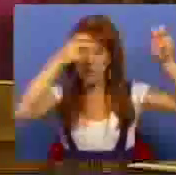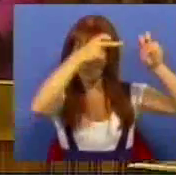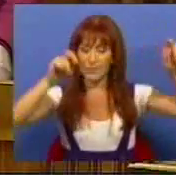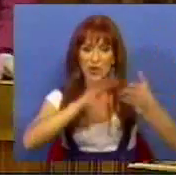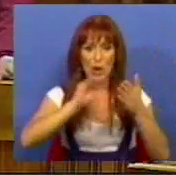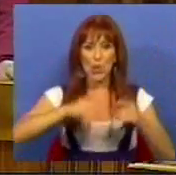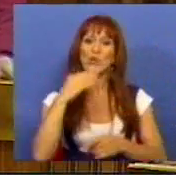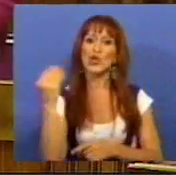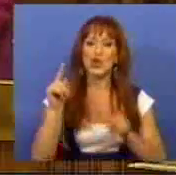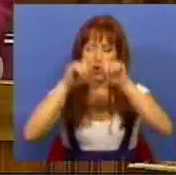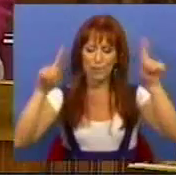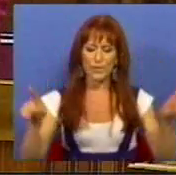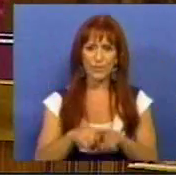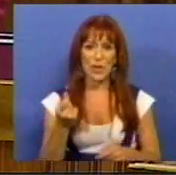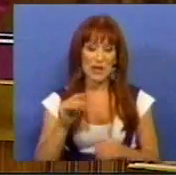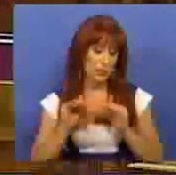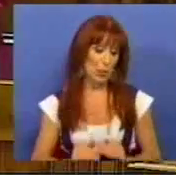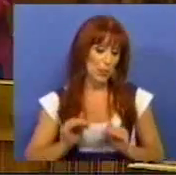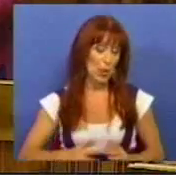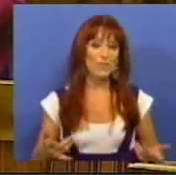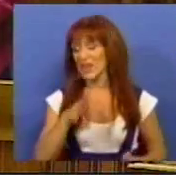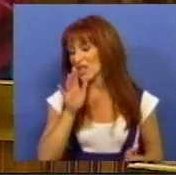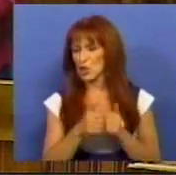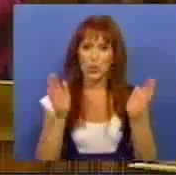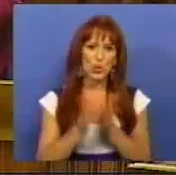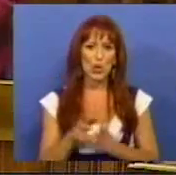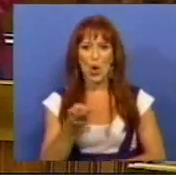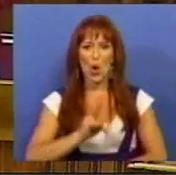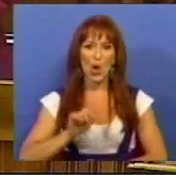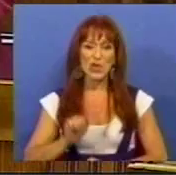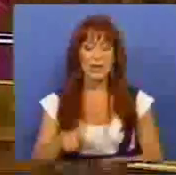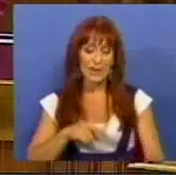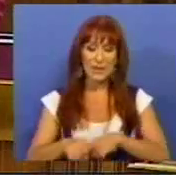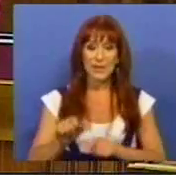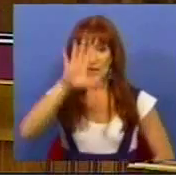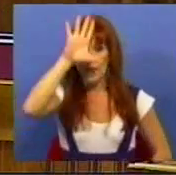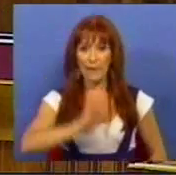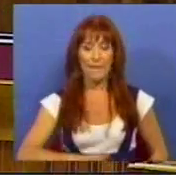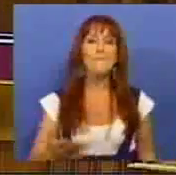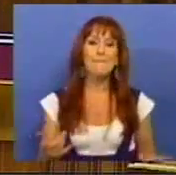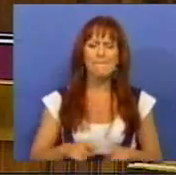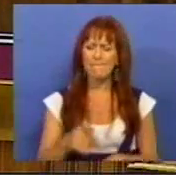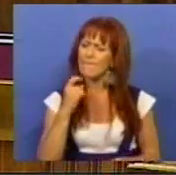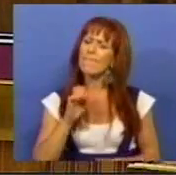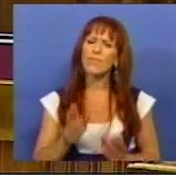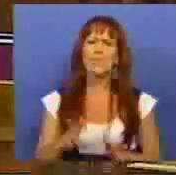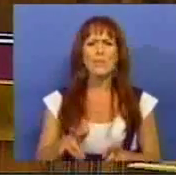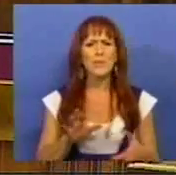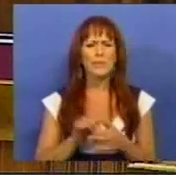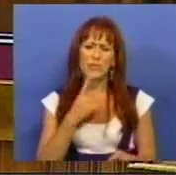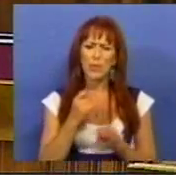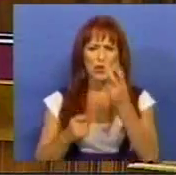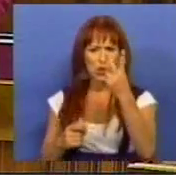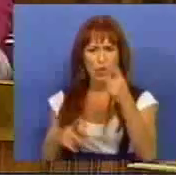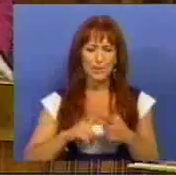contratar jovens quadros a preços reduzidos. Isto diz tudo do que é que é a política do Governo. Deixo-me perguntar-lhes sobre duas